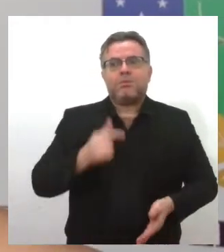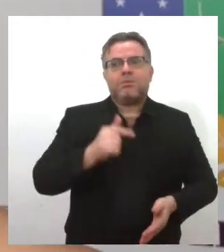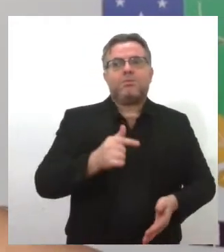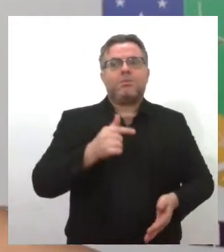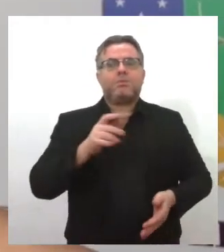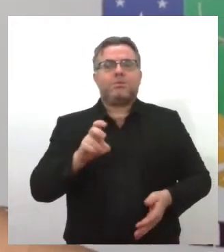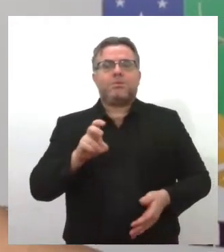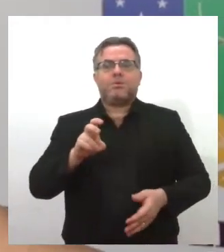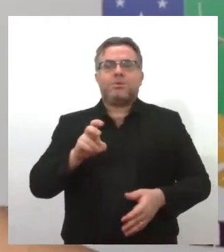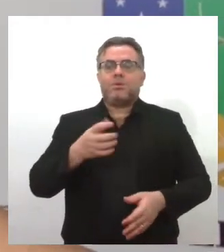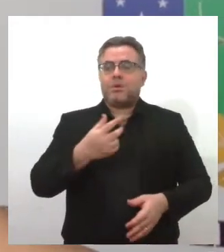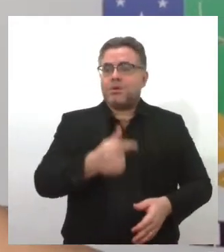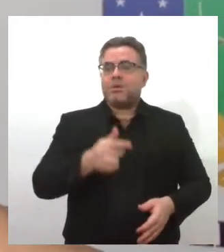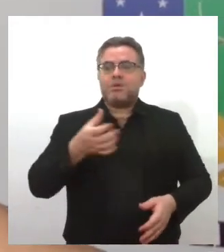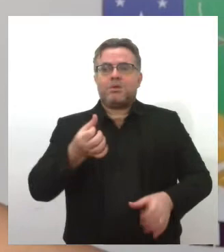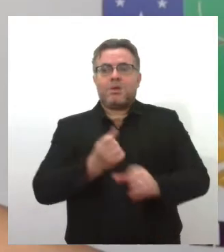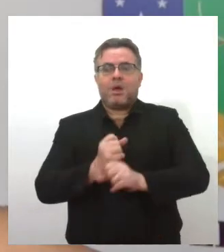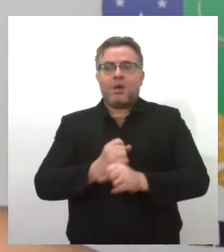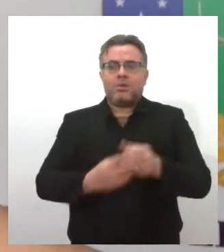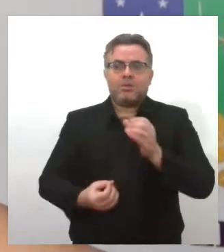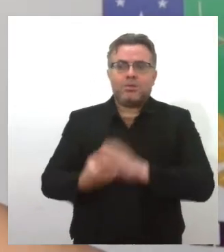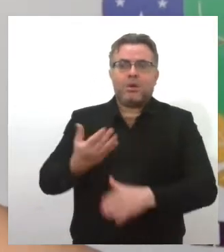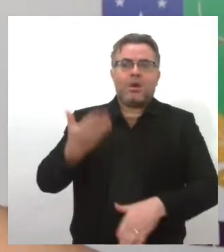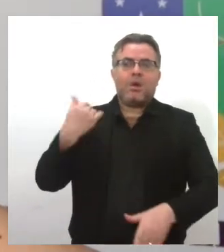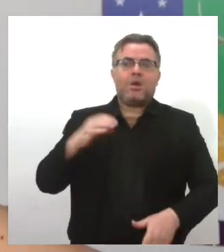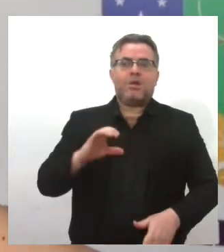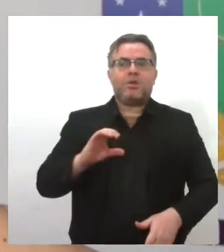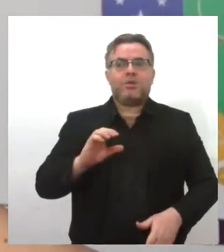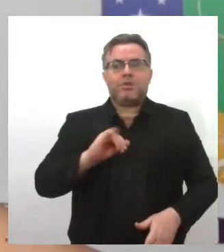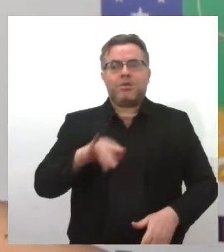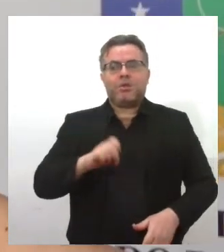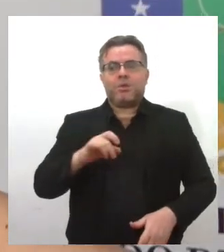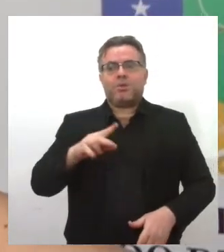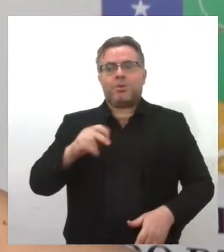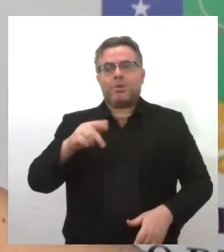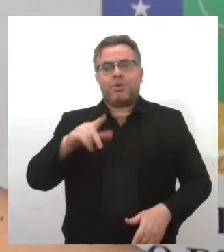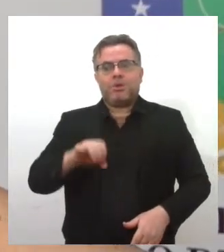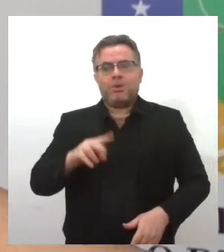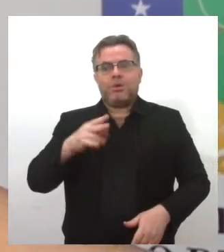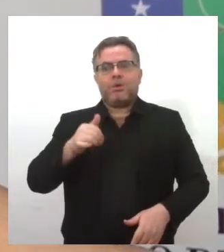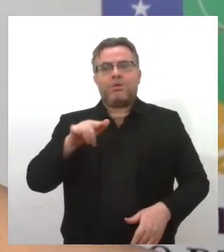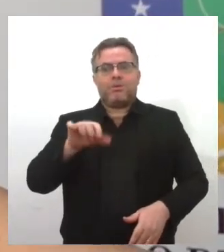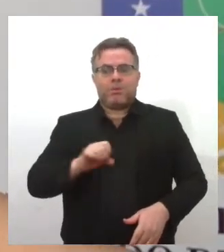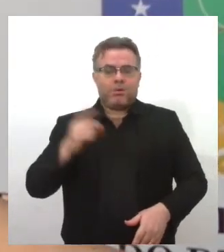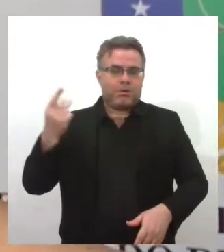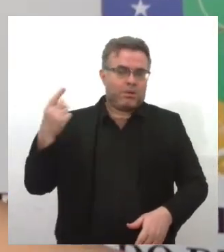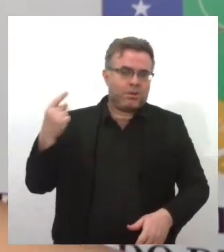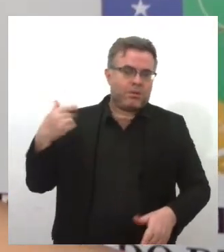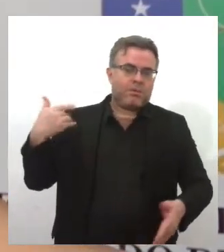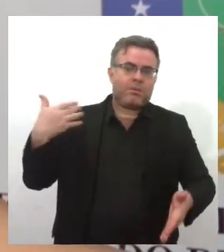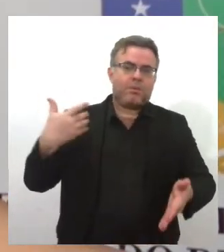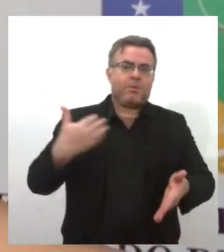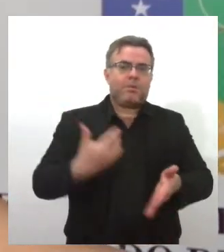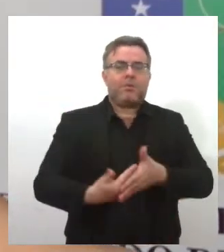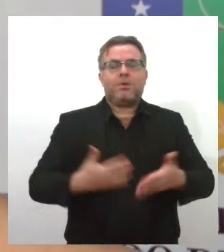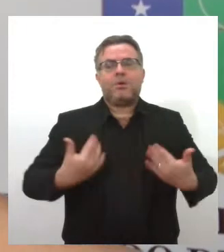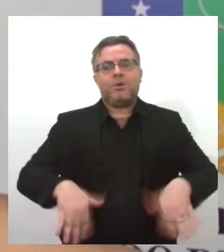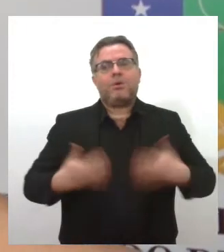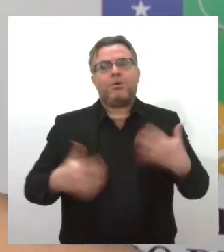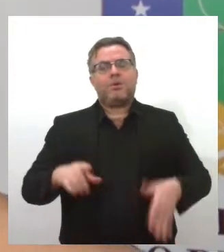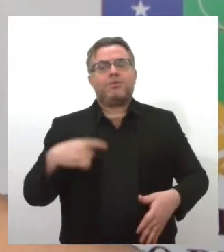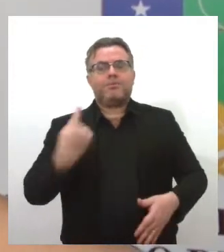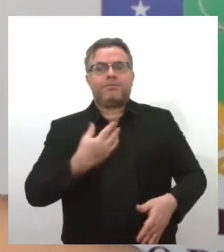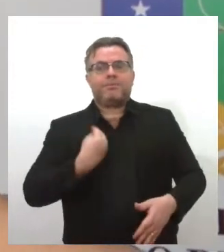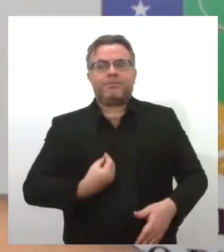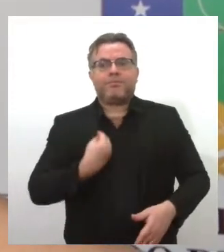anos de história. Foi fundado por Getúlio Vargas, um partido que está no coração dos brasileiros. É com muito orgulho que nós fazemos parte